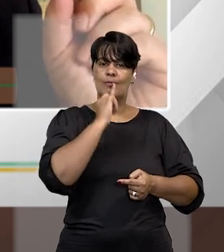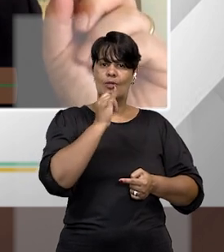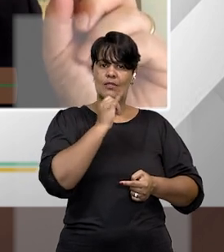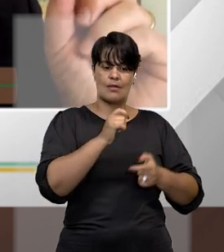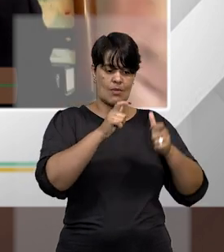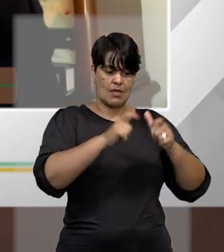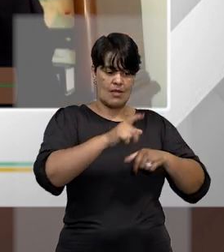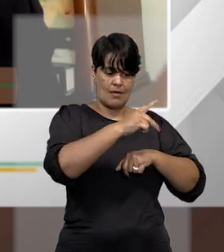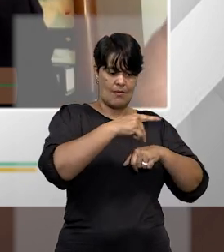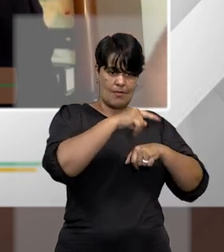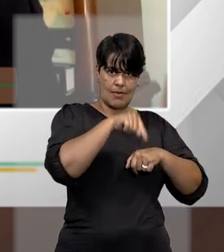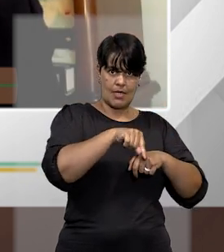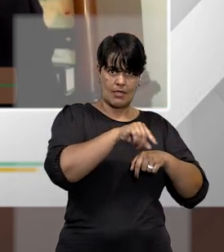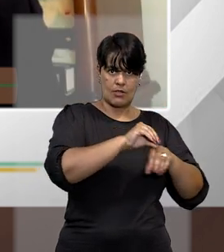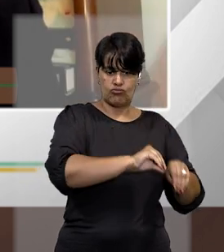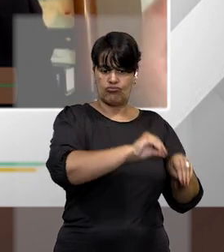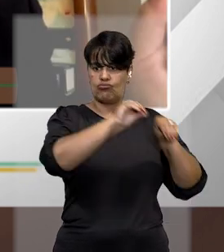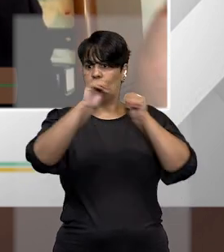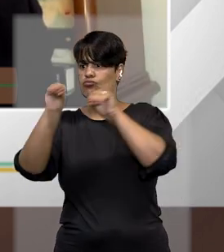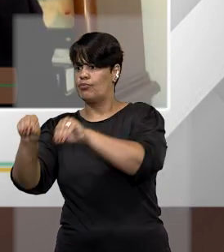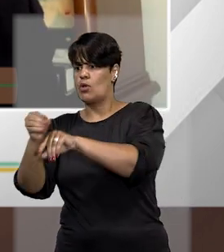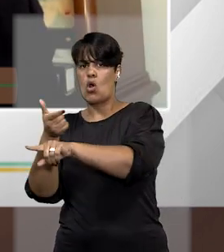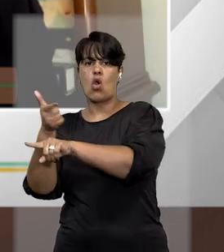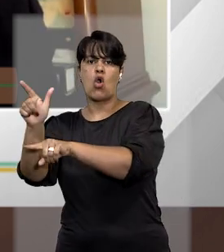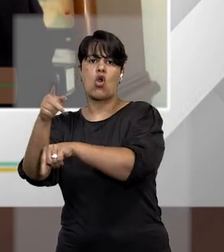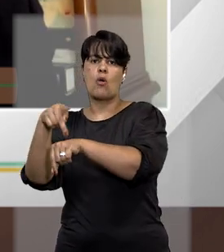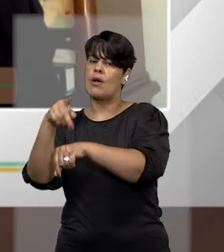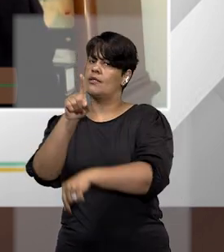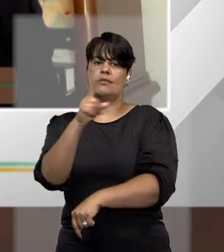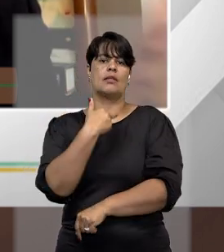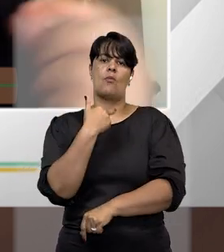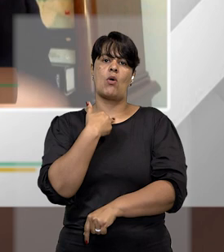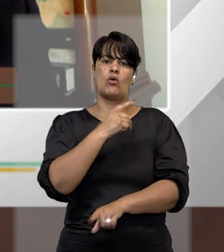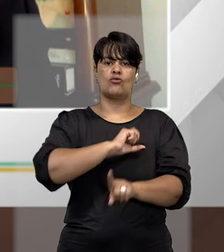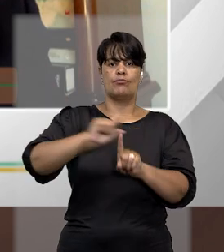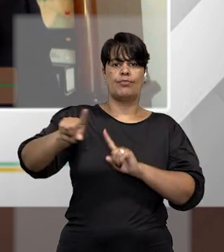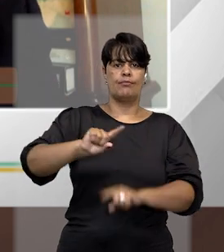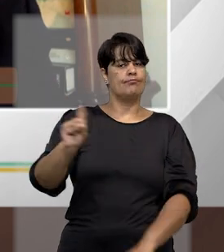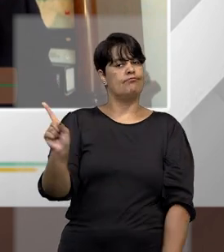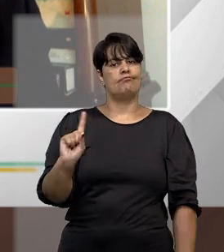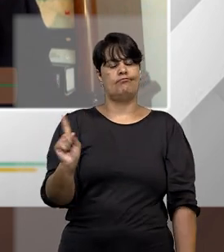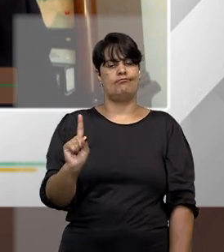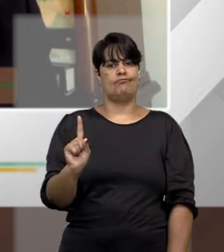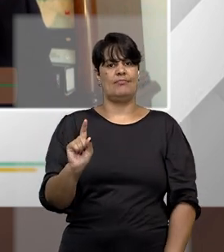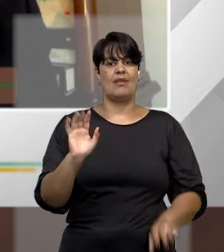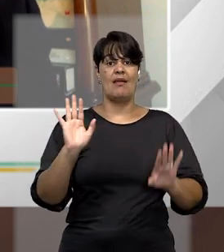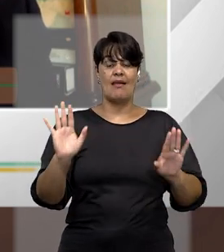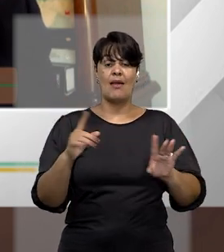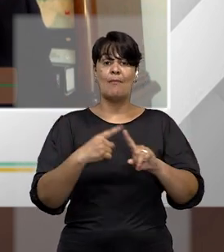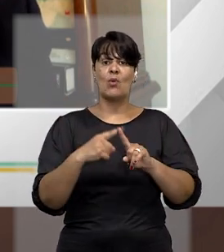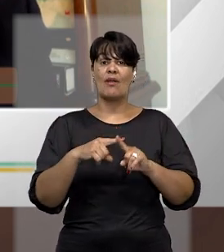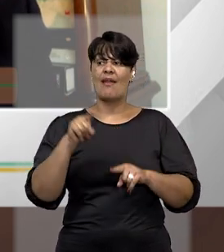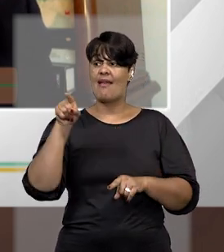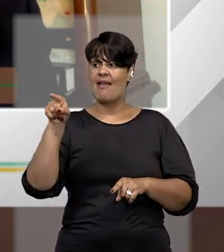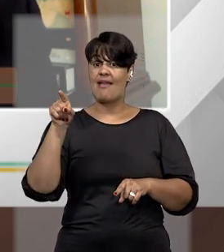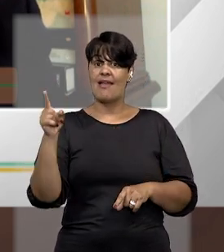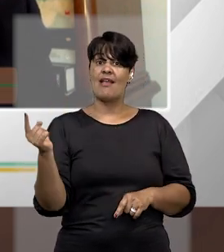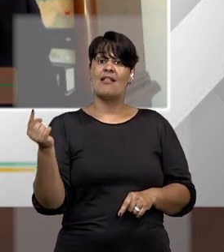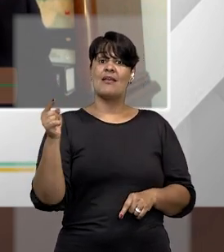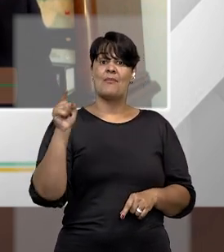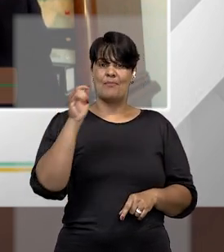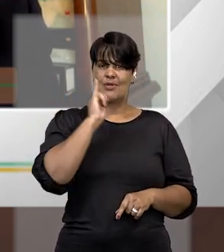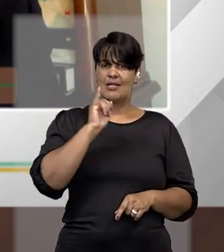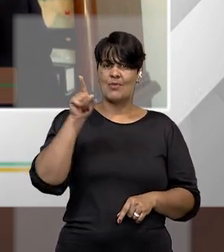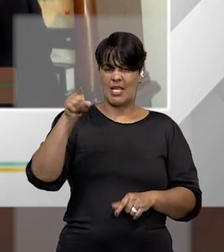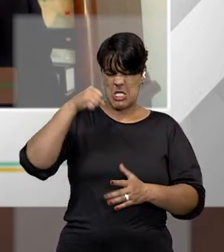lutou contra o Estado opressor e venha para o Brasil e seja processado lá pelo que ele tenha feito,